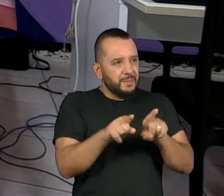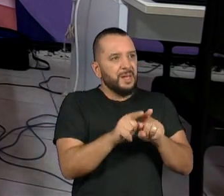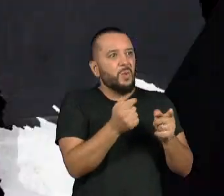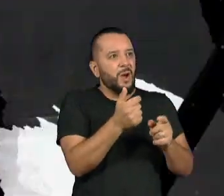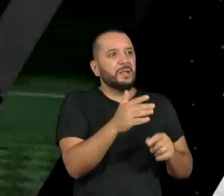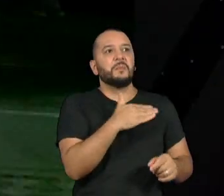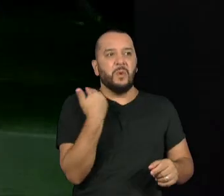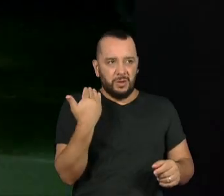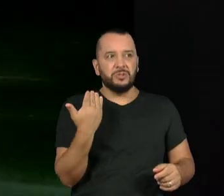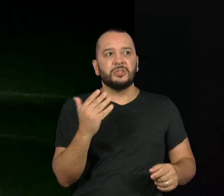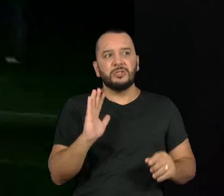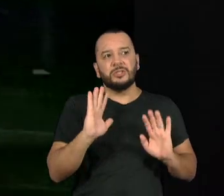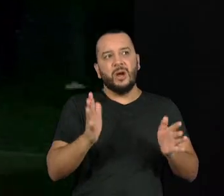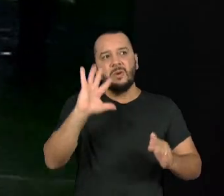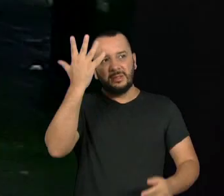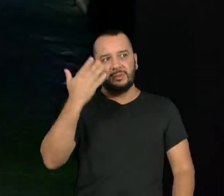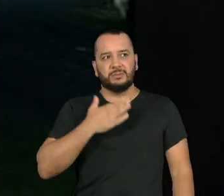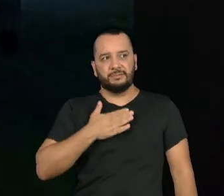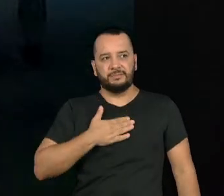presenciei.